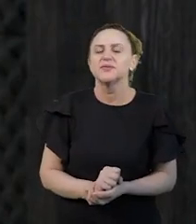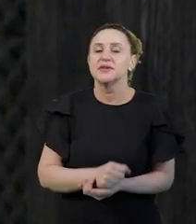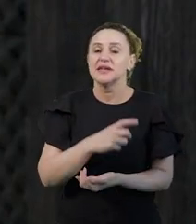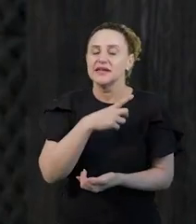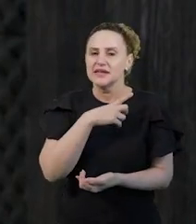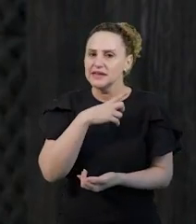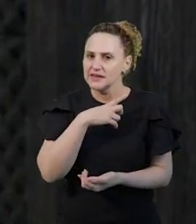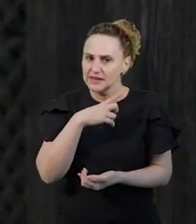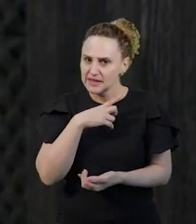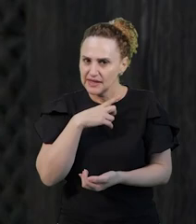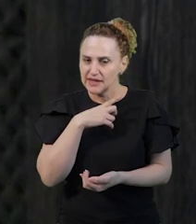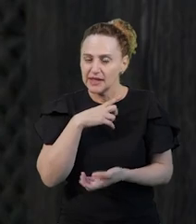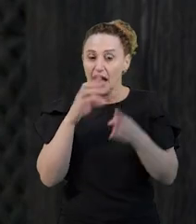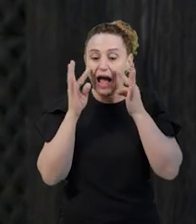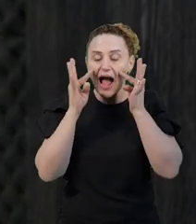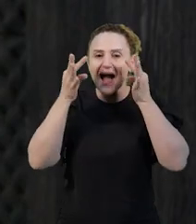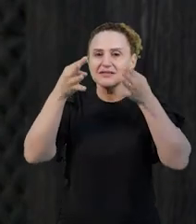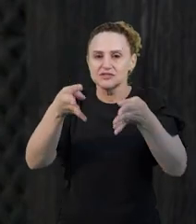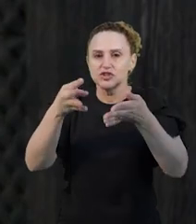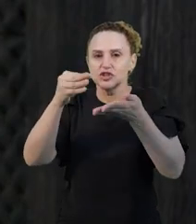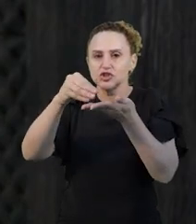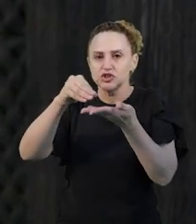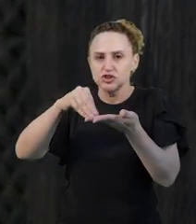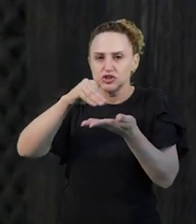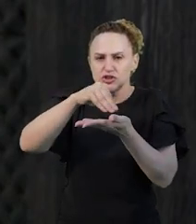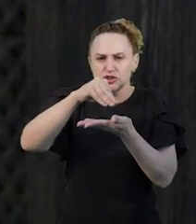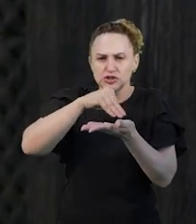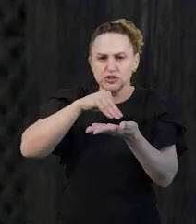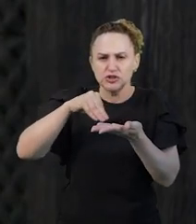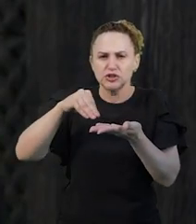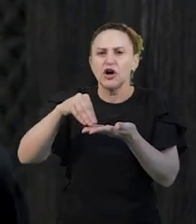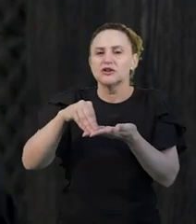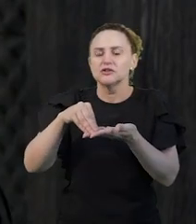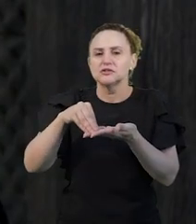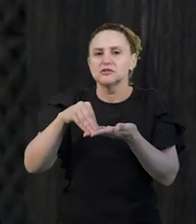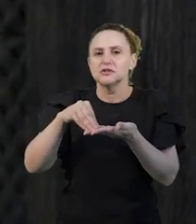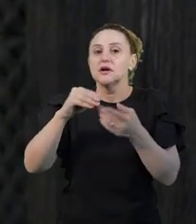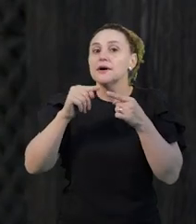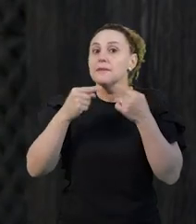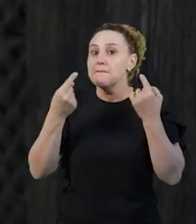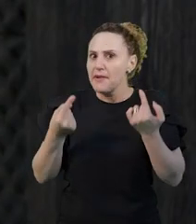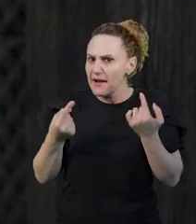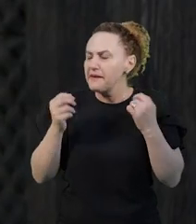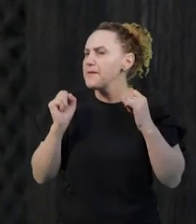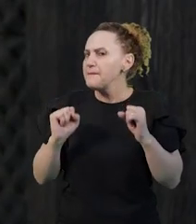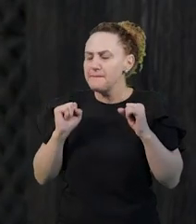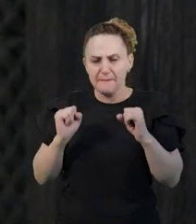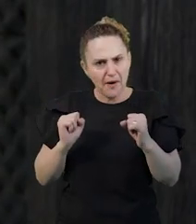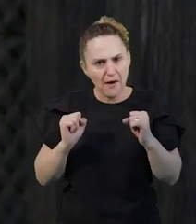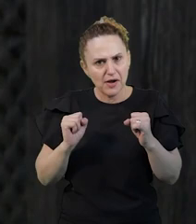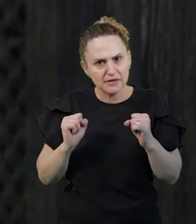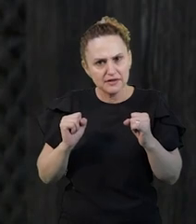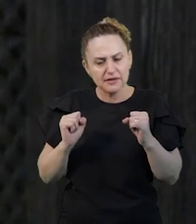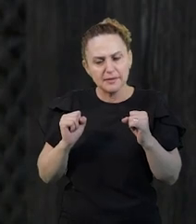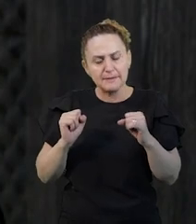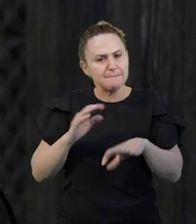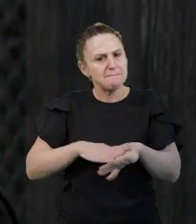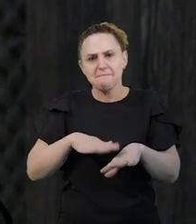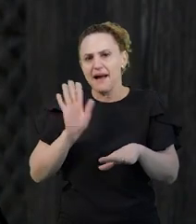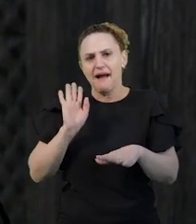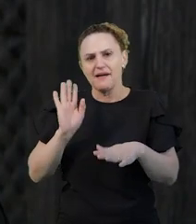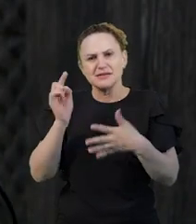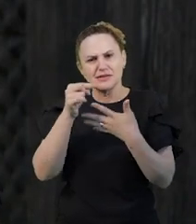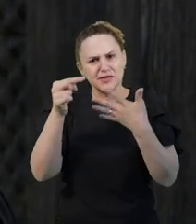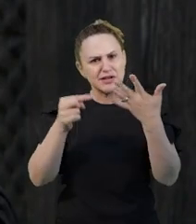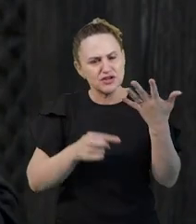tem se dado muita êxito a fazer, a jogos. Mas nós podemos ter outras alternativas, que são as metodologias, que podem